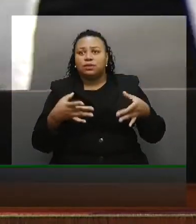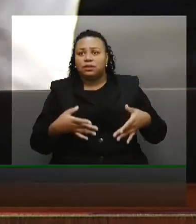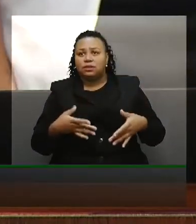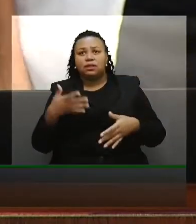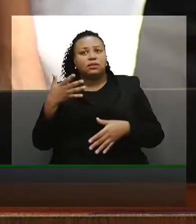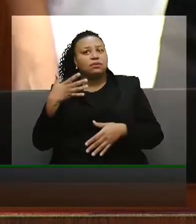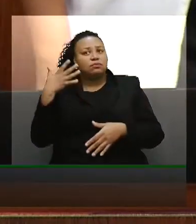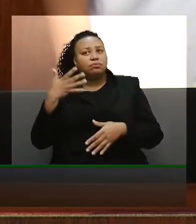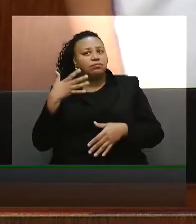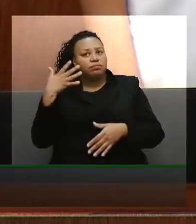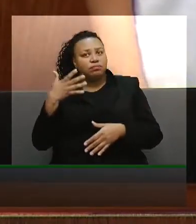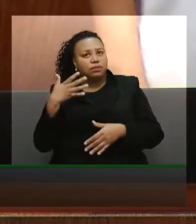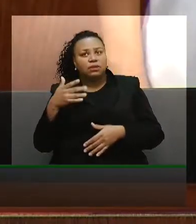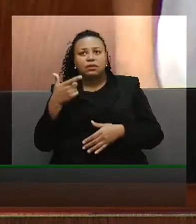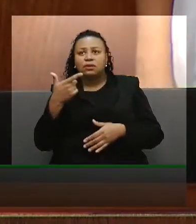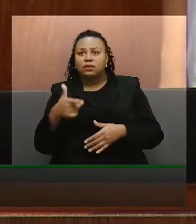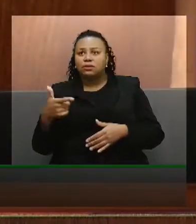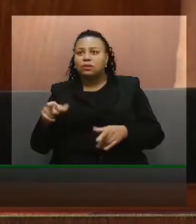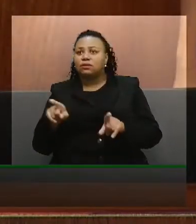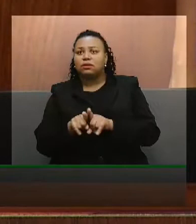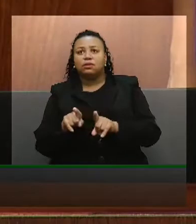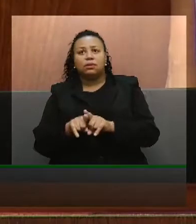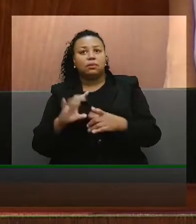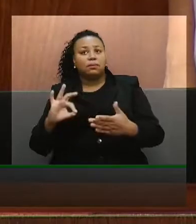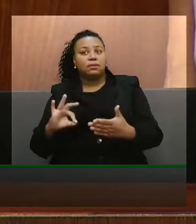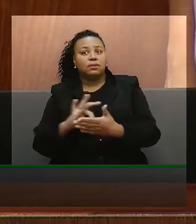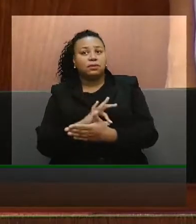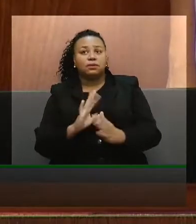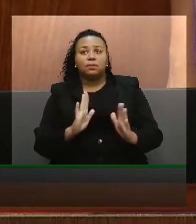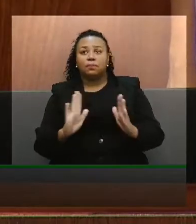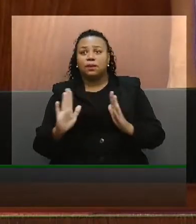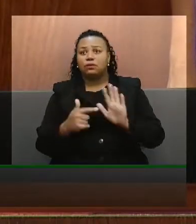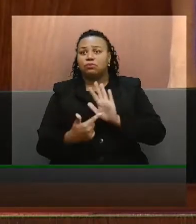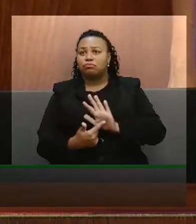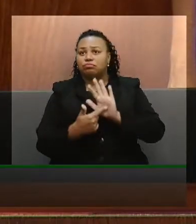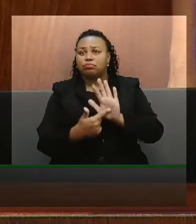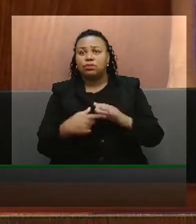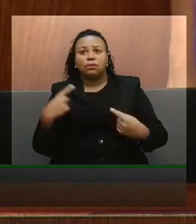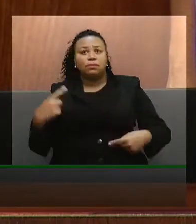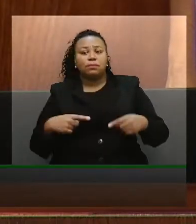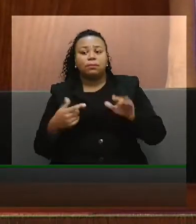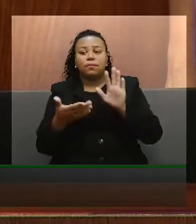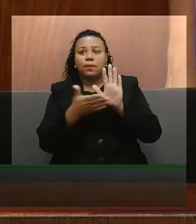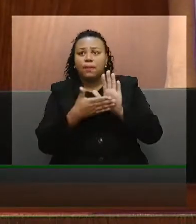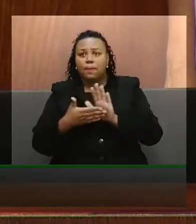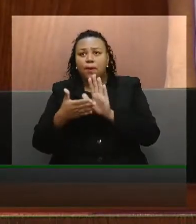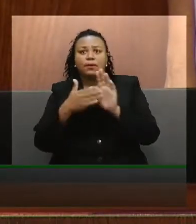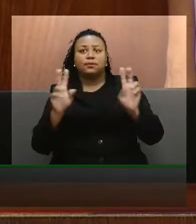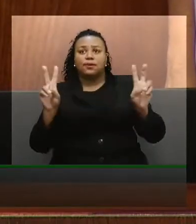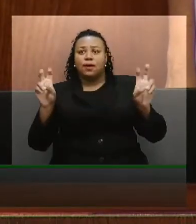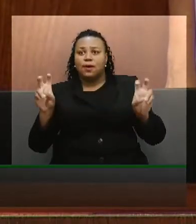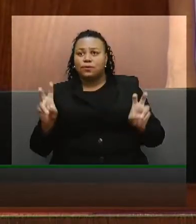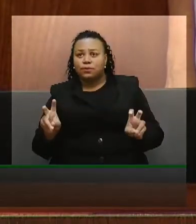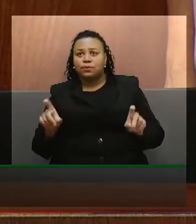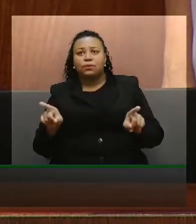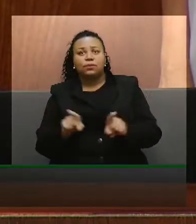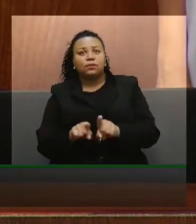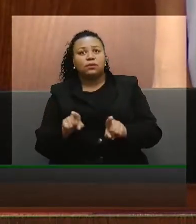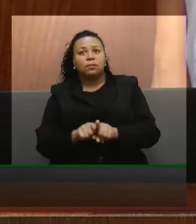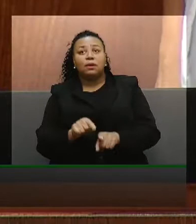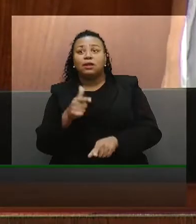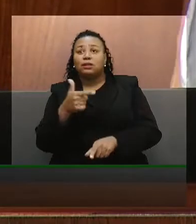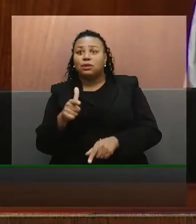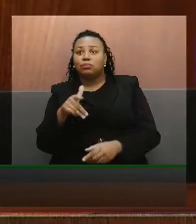oradora, e não havendo também inscritos para o período de apresentação e discussão de proposições em pauta, e não havendo